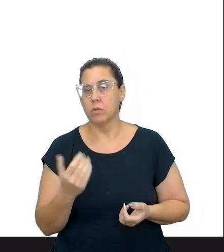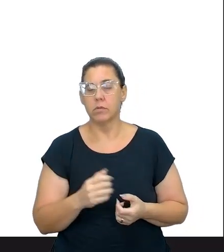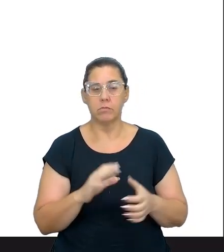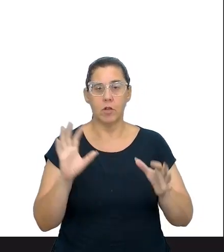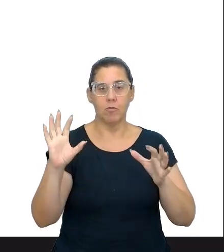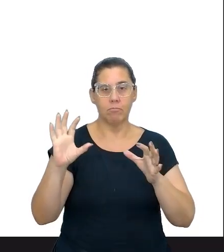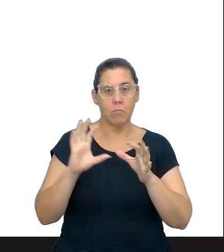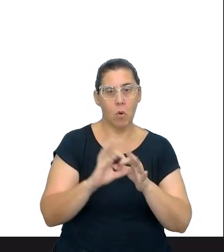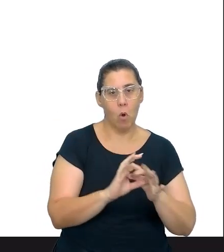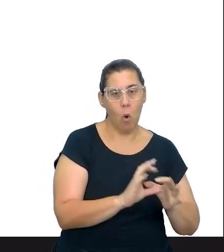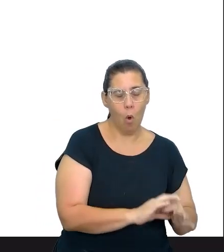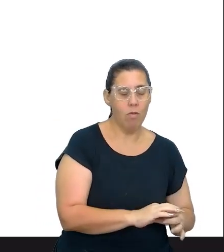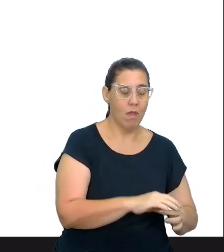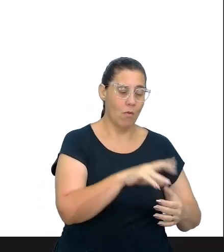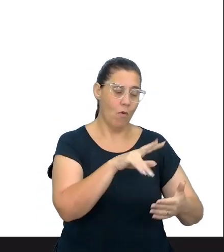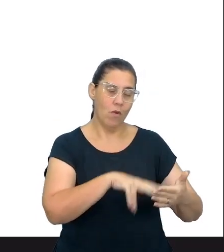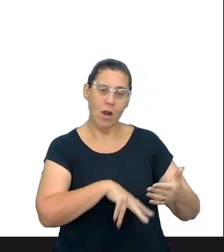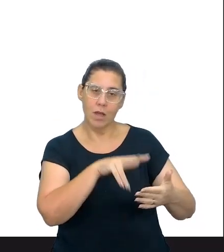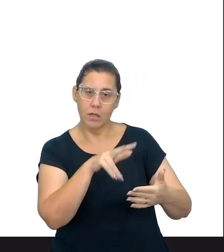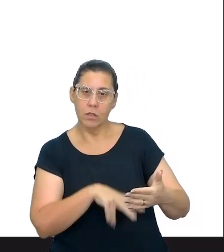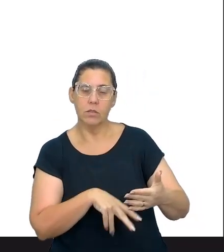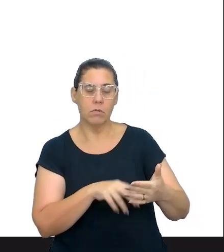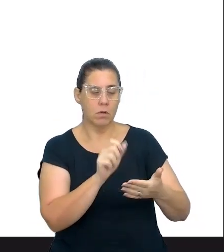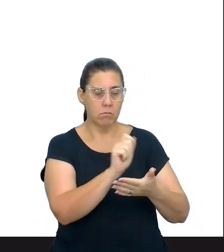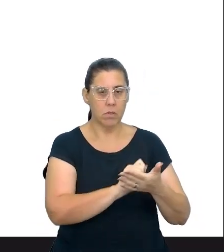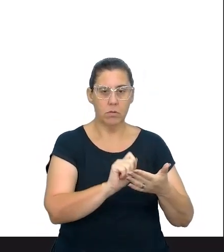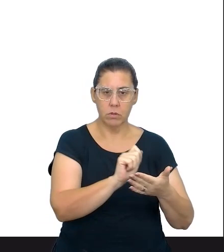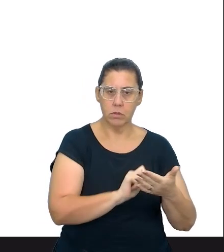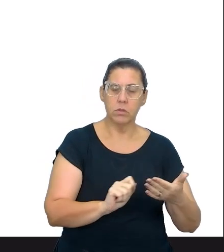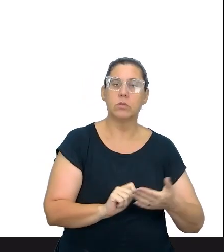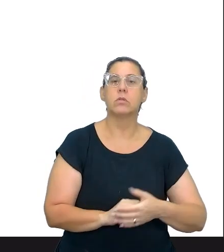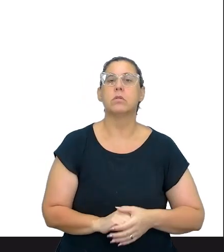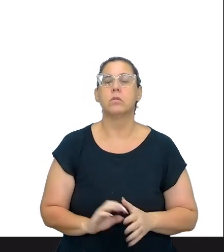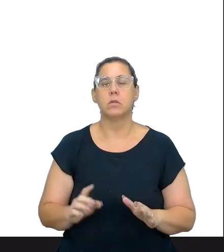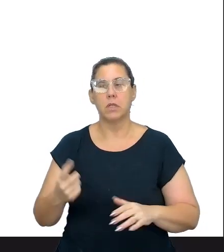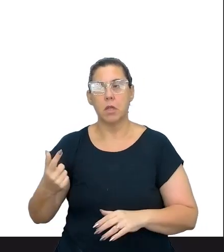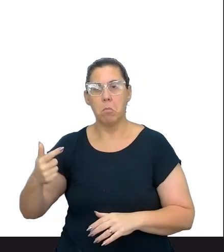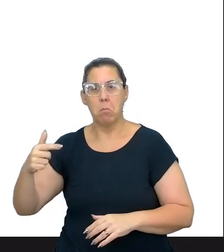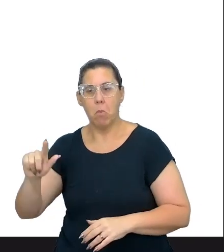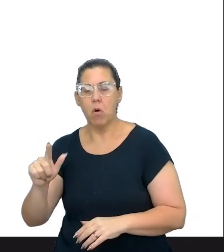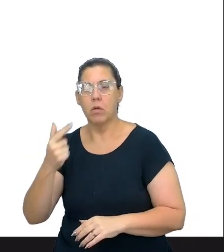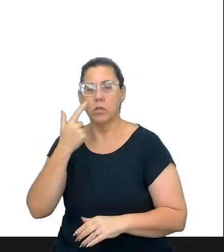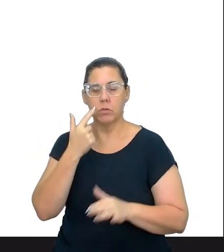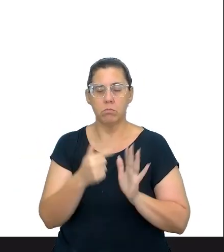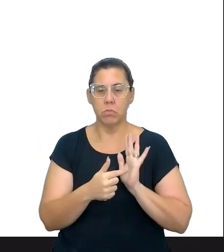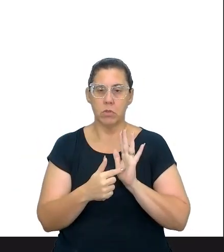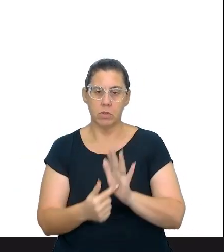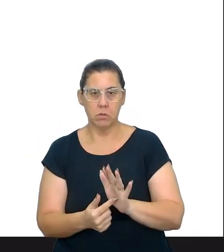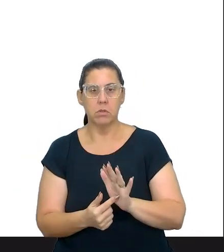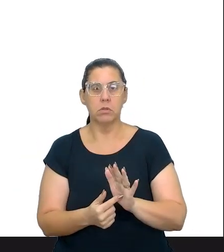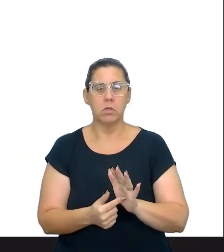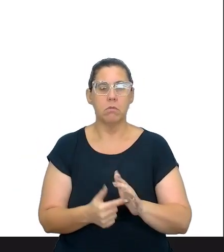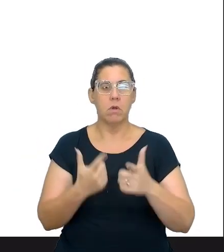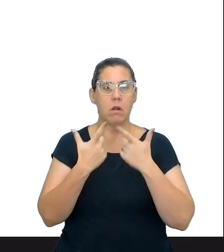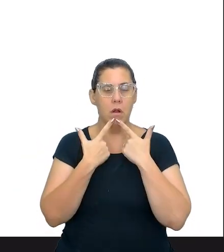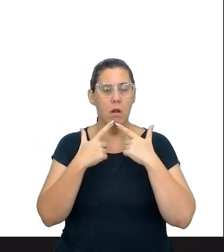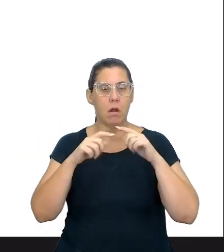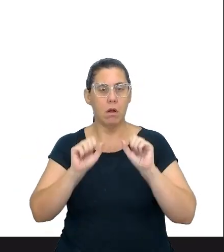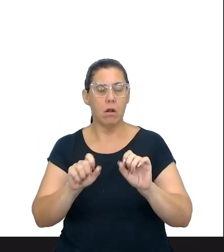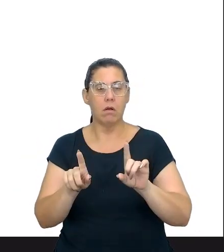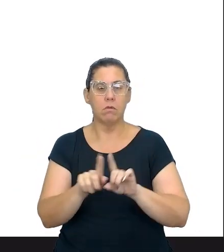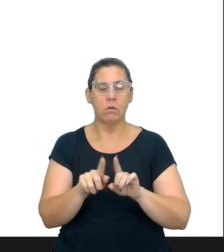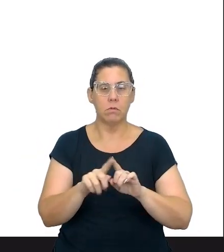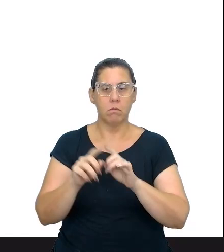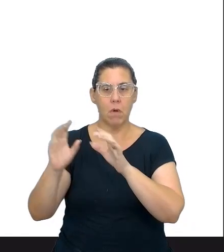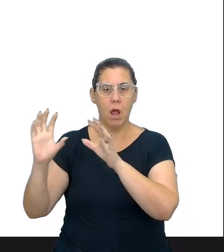contexto de leitura, num contexto de escrita, né? Para depois a gente trabalhar essa parte da metalinguística, que é a parte da